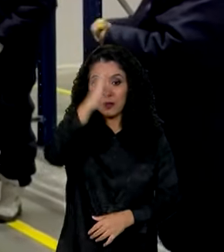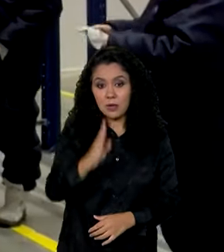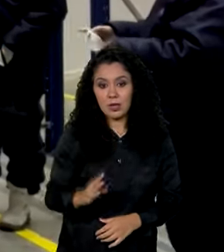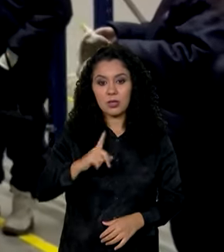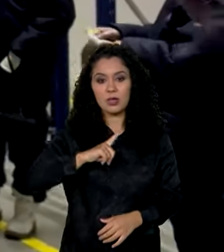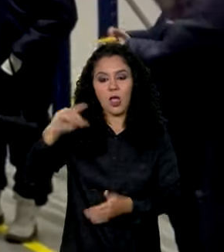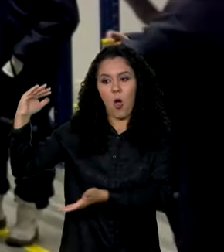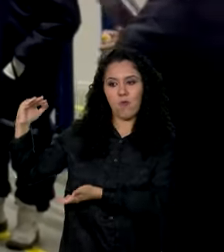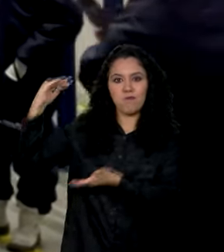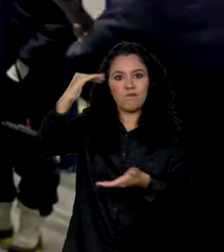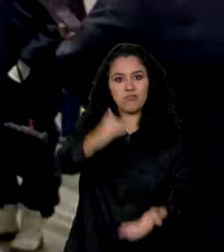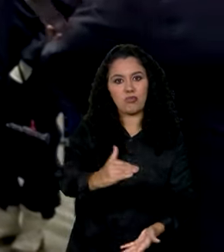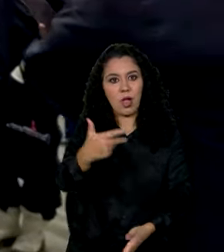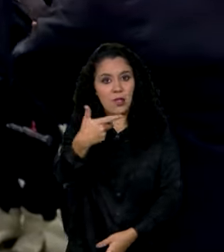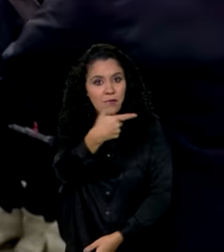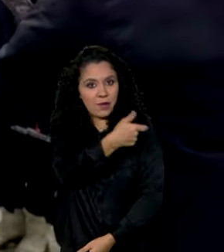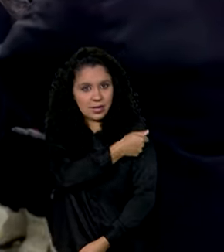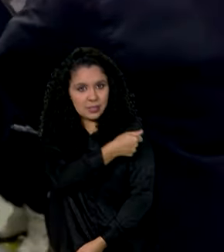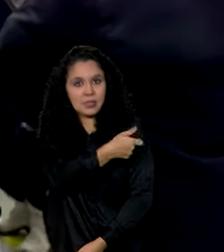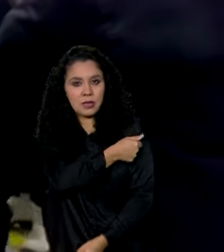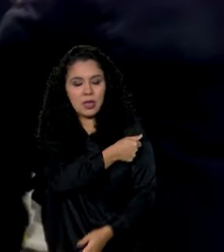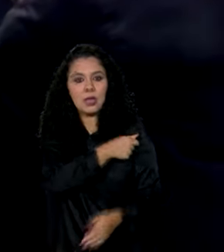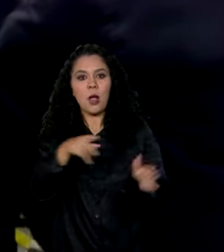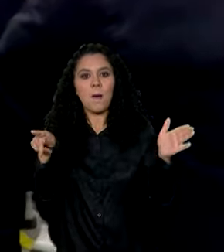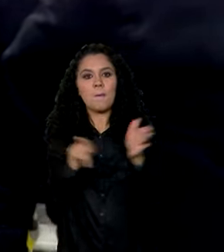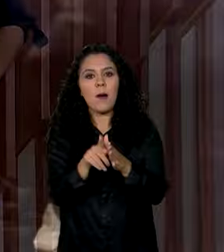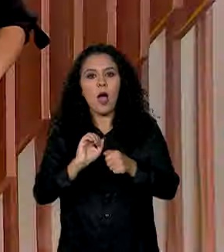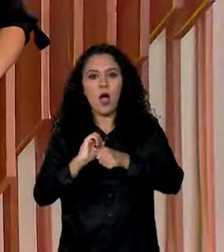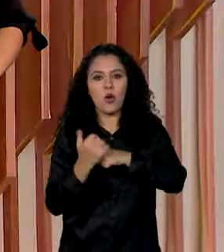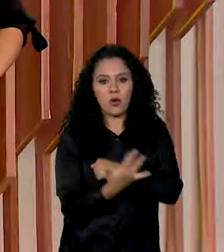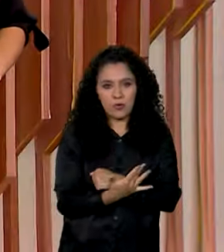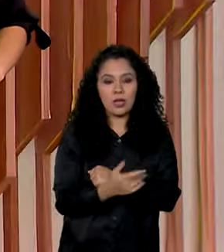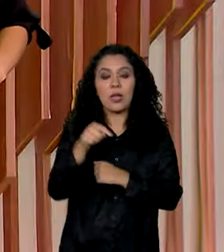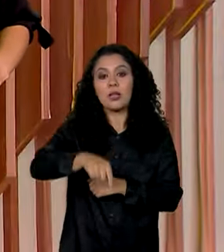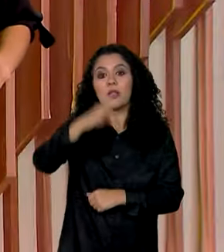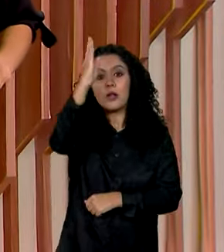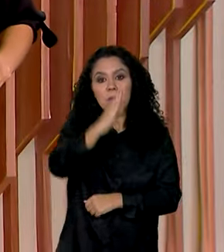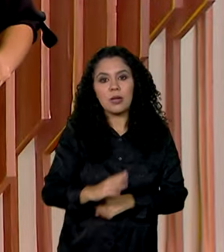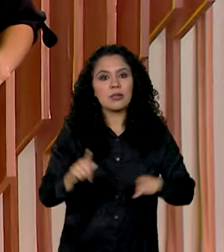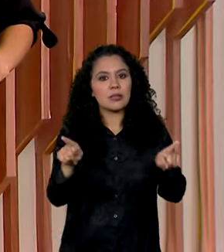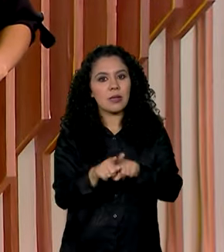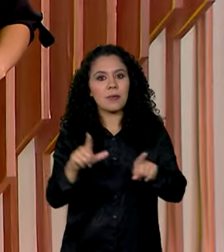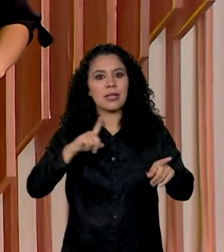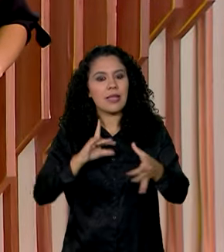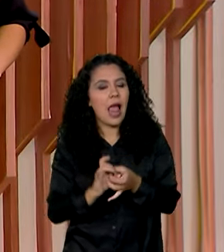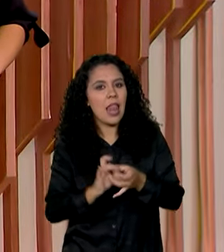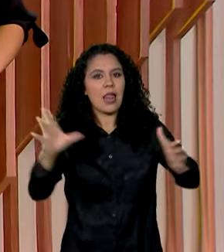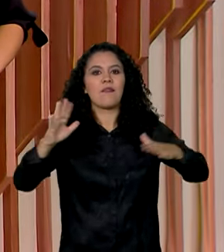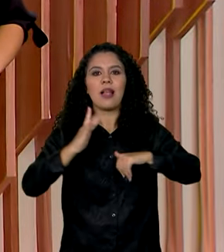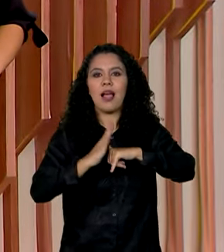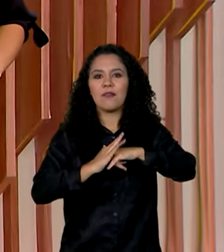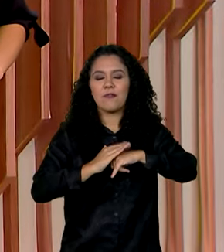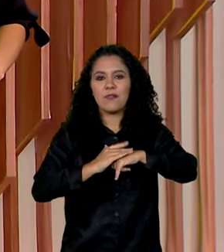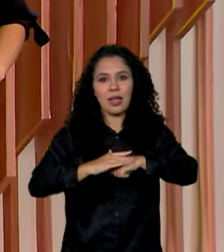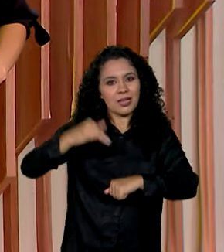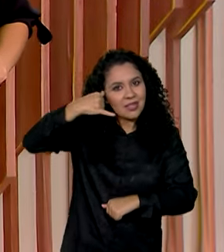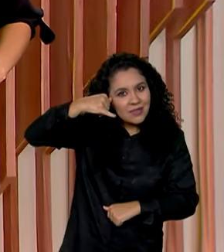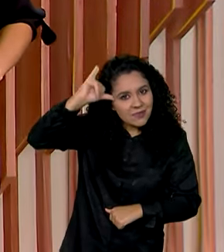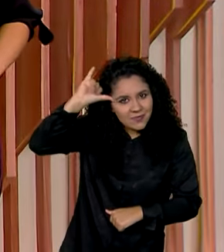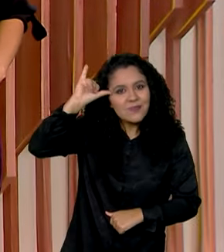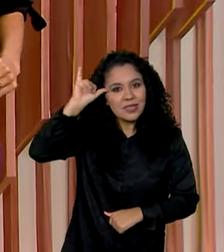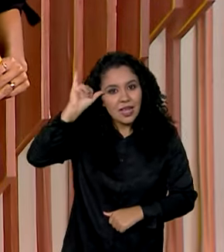lote de vacinas atualizadas contra a Covid-19 e o Brasil está totalmente livre da febre altosa.